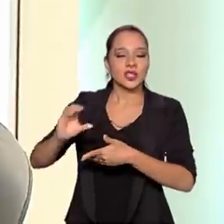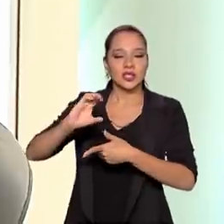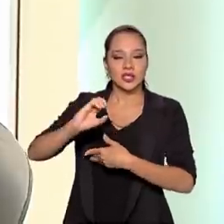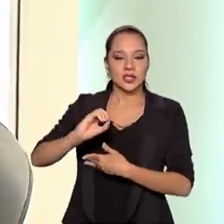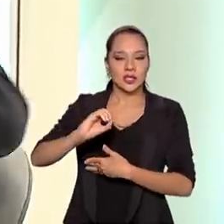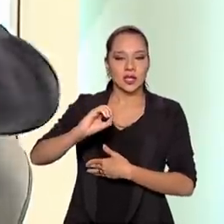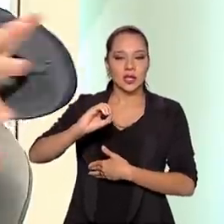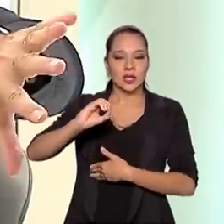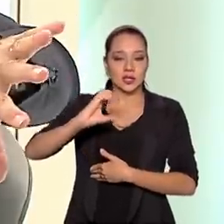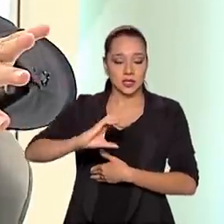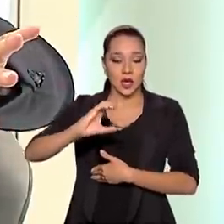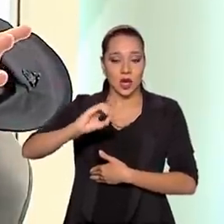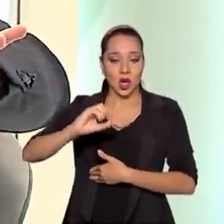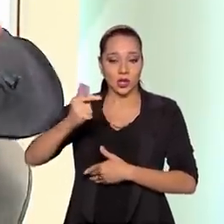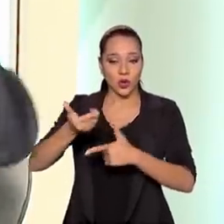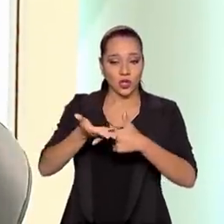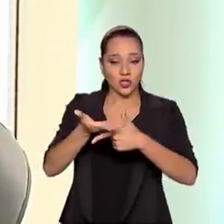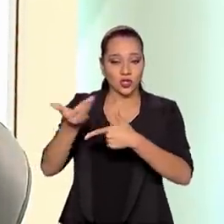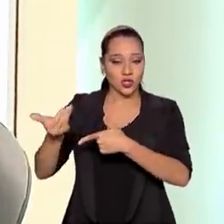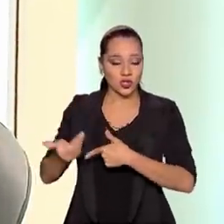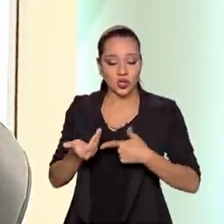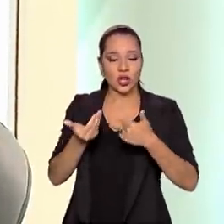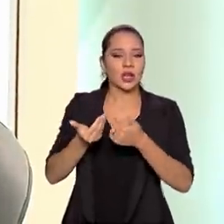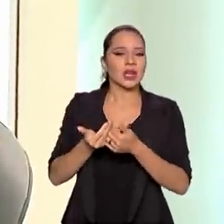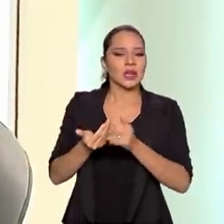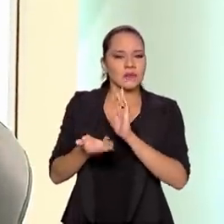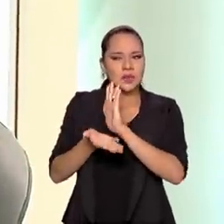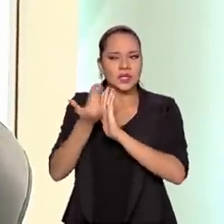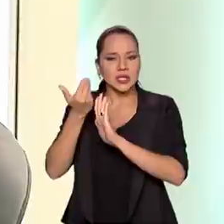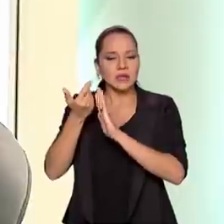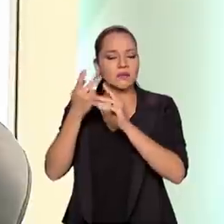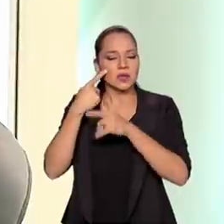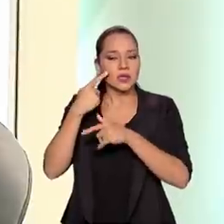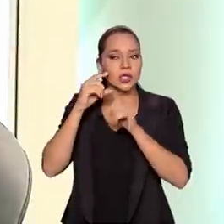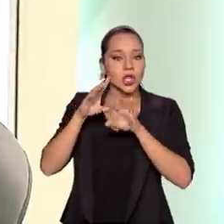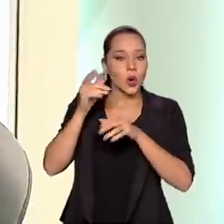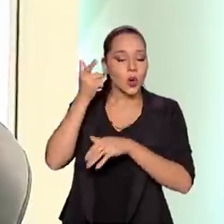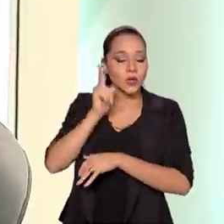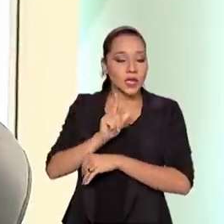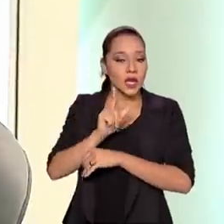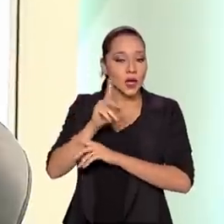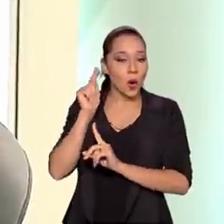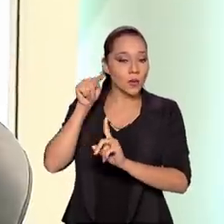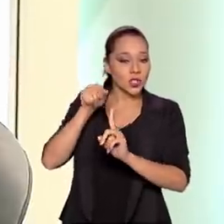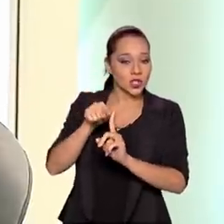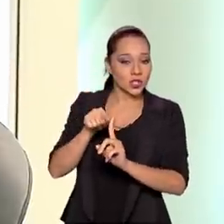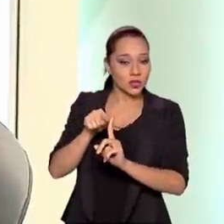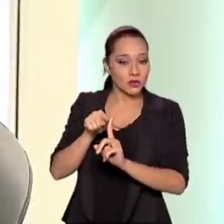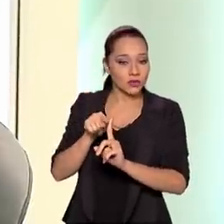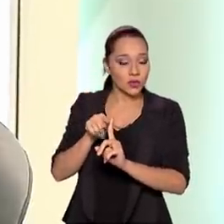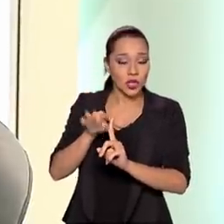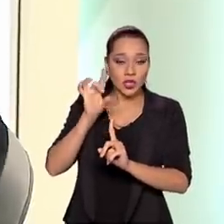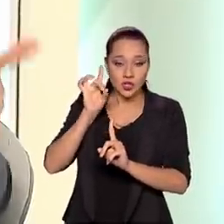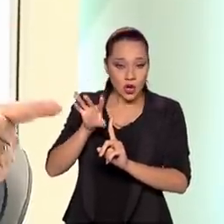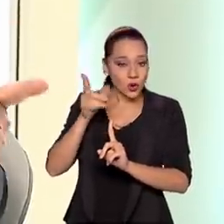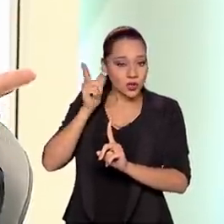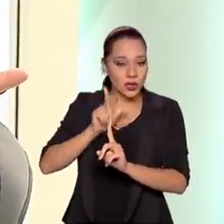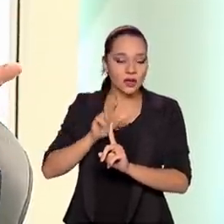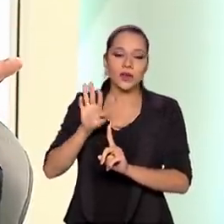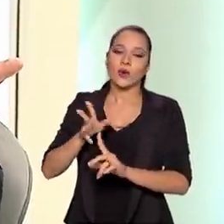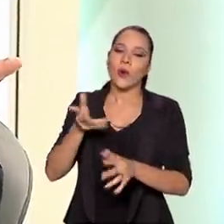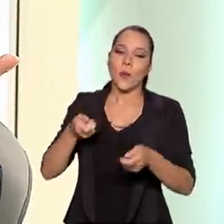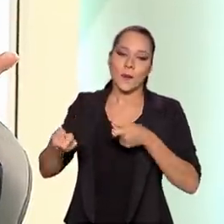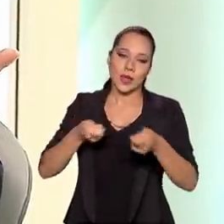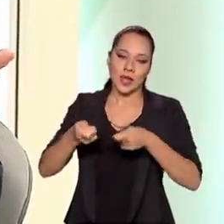redução, isso tudo nos foi deixado e proteger ações, nós só podemos alcançar essas metas com